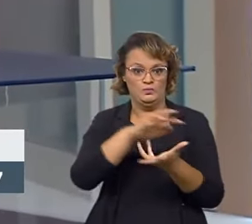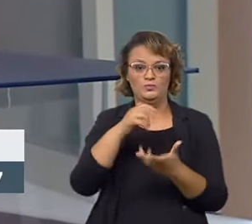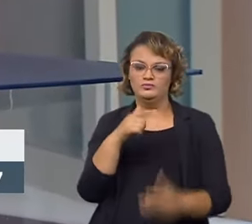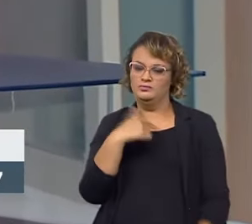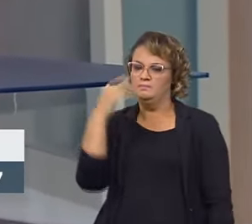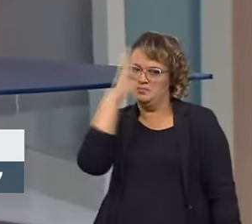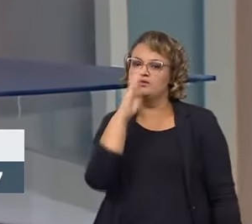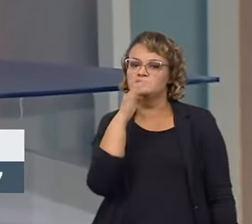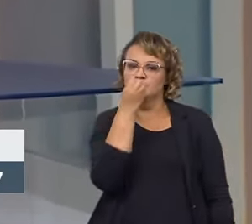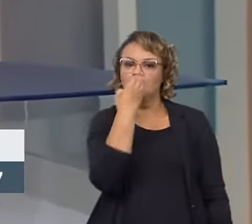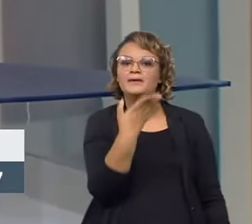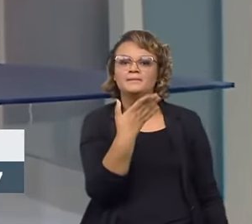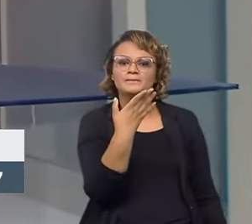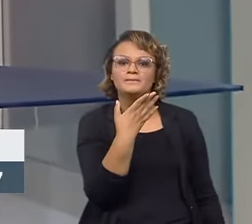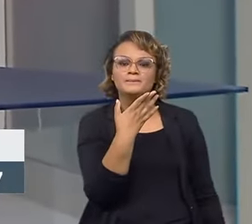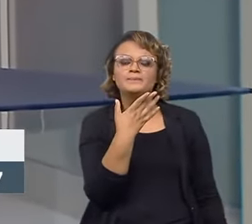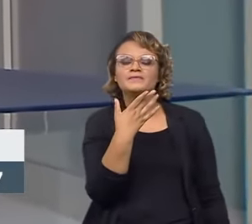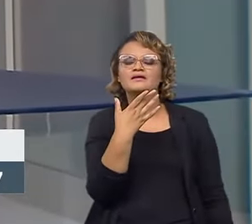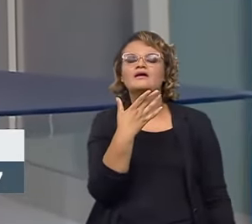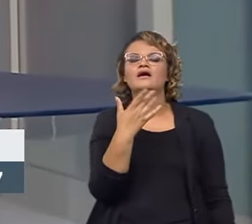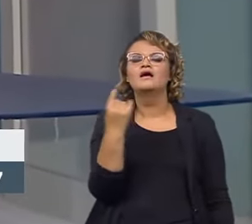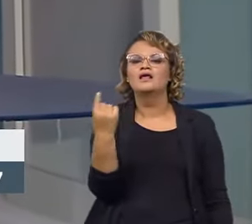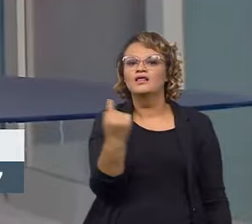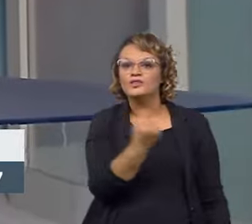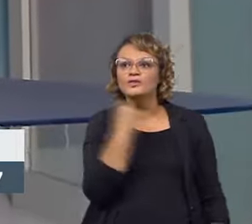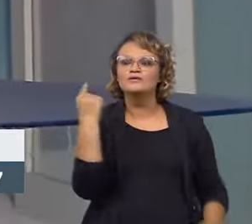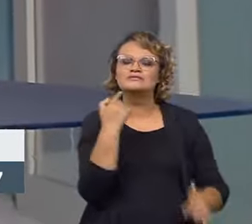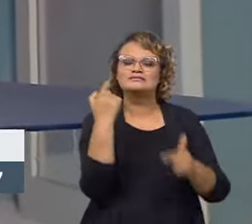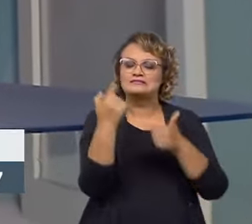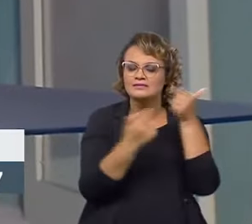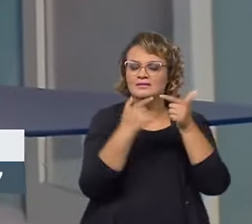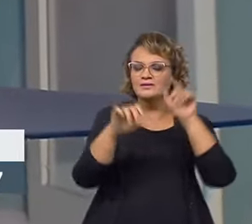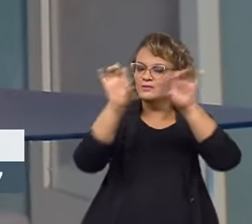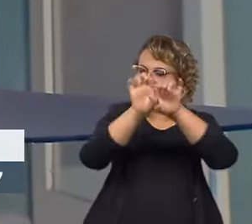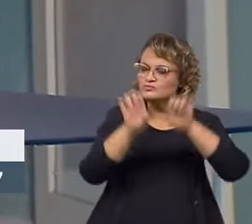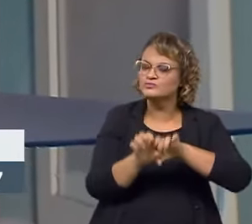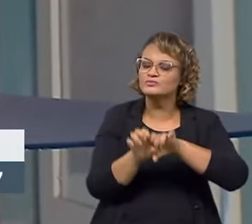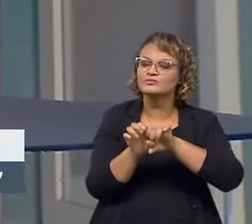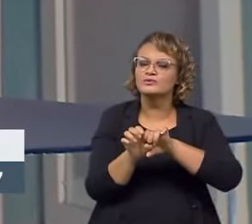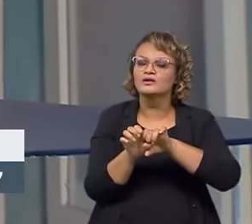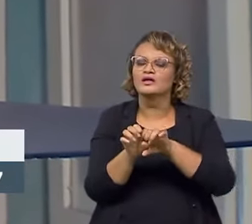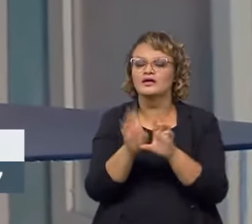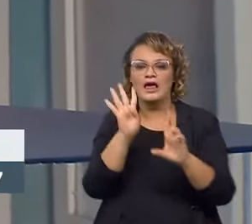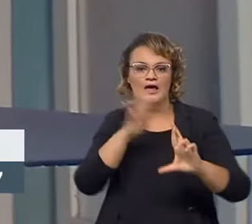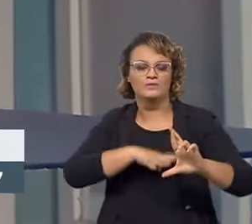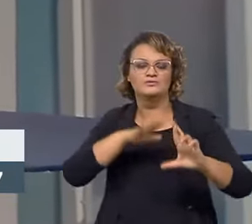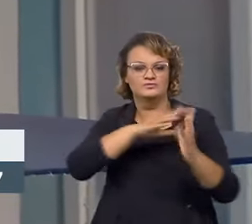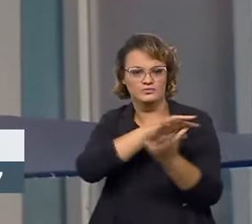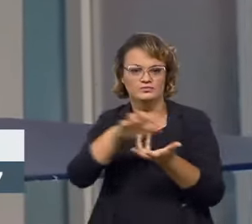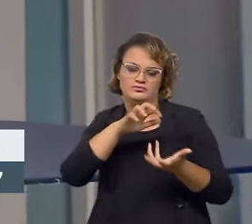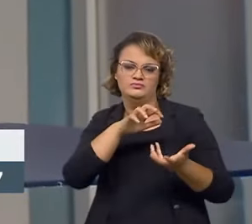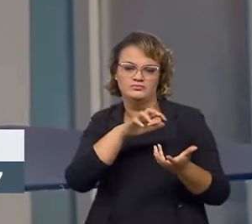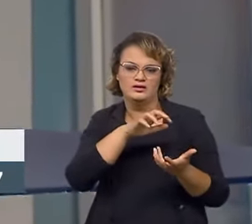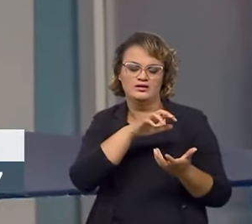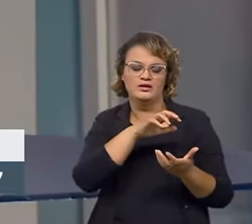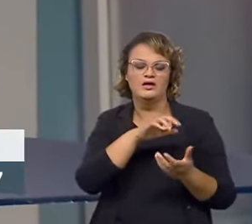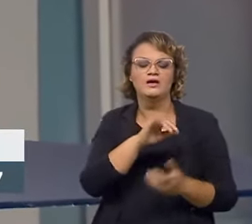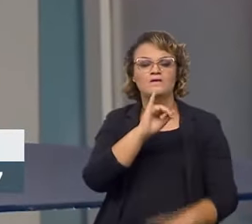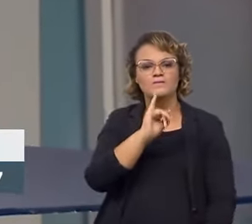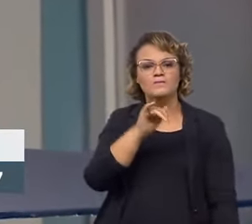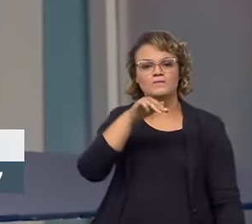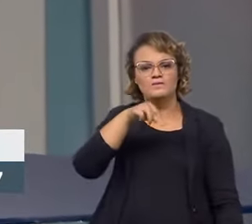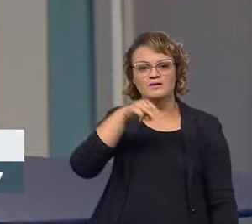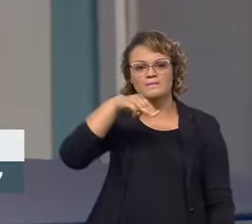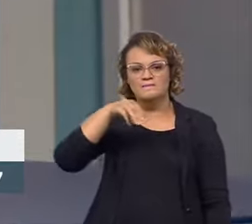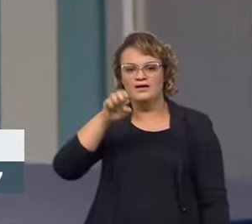Nós temos, nós chamamos organismos que trabalham essa infraestrutura da qualidade reconhecidos mundialmente. O Inmetro, com a sua parte de